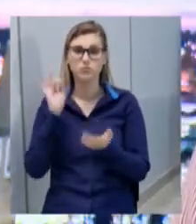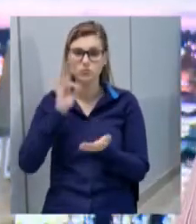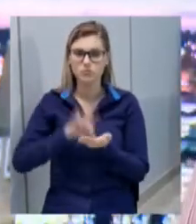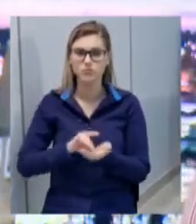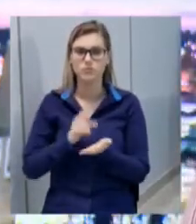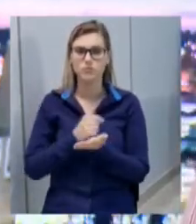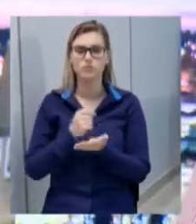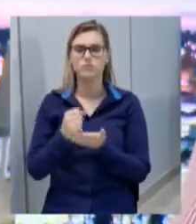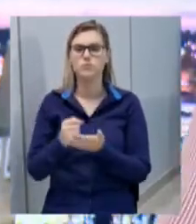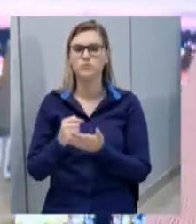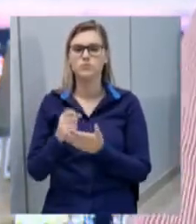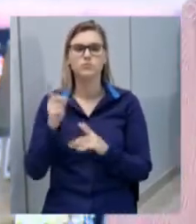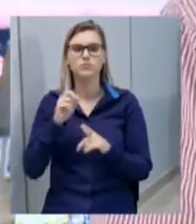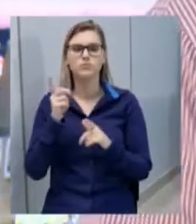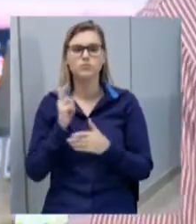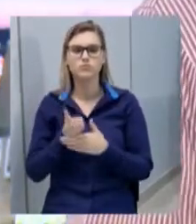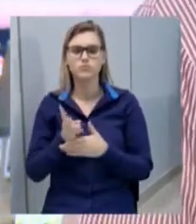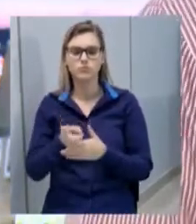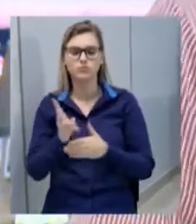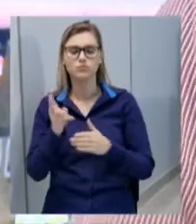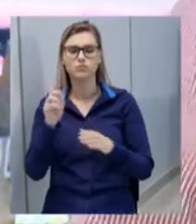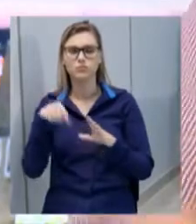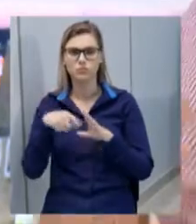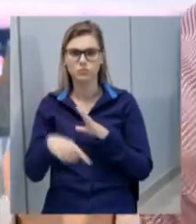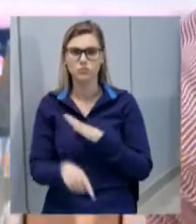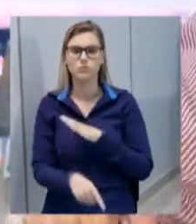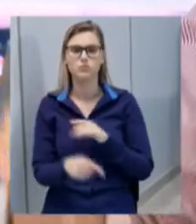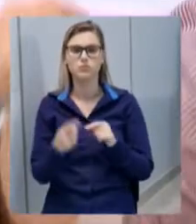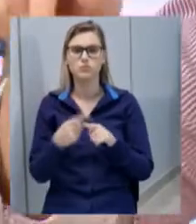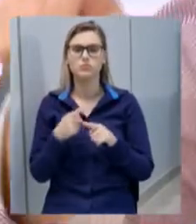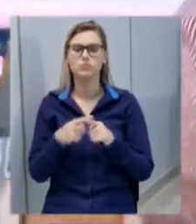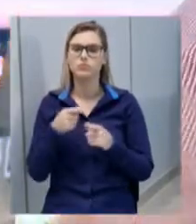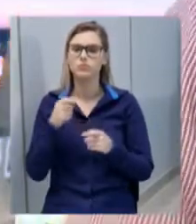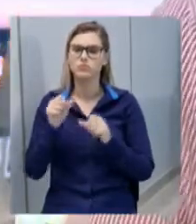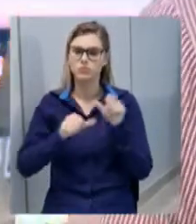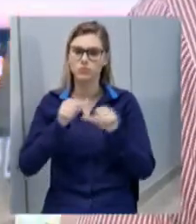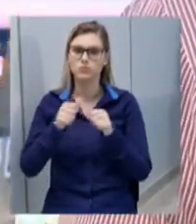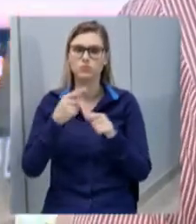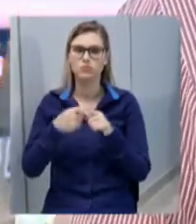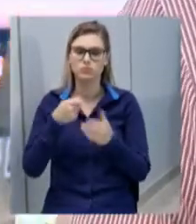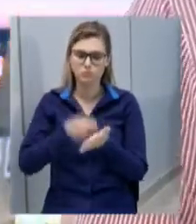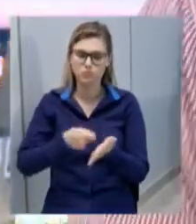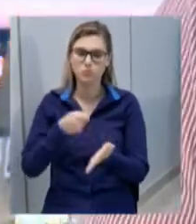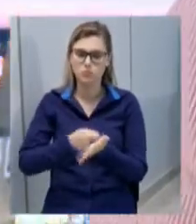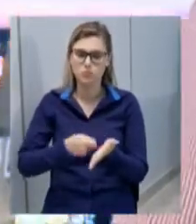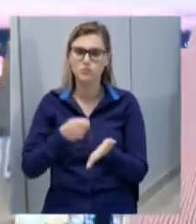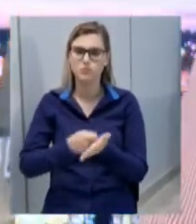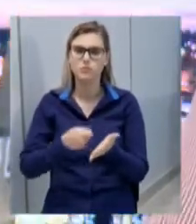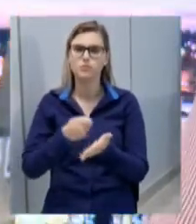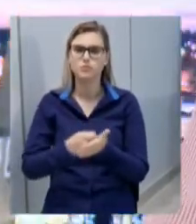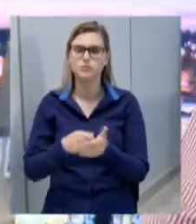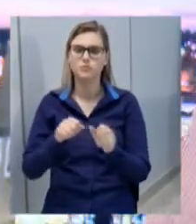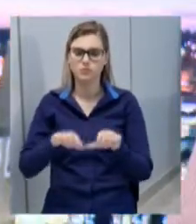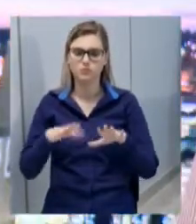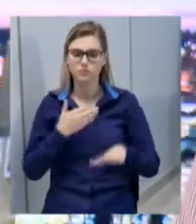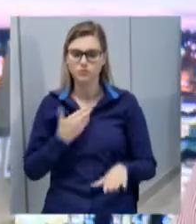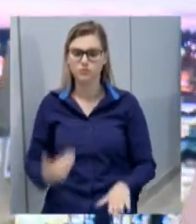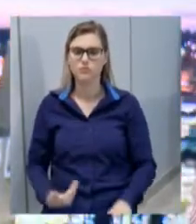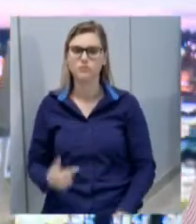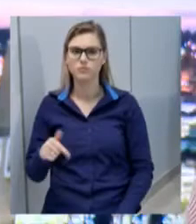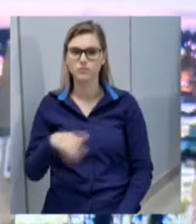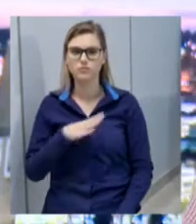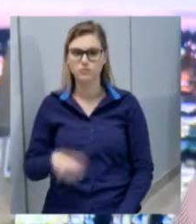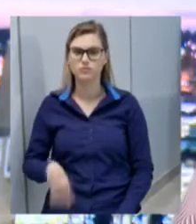a permanência desses postos e foi alterado por conta da pressão que aconteceu, inclusive, em audiência pública nessa casa. E ficou